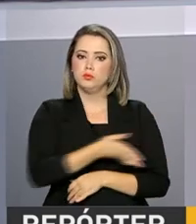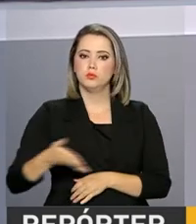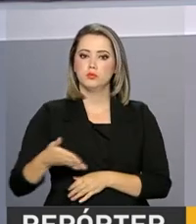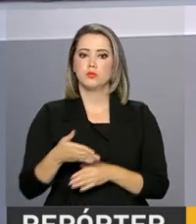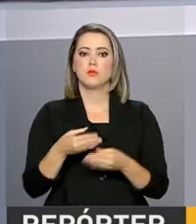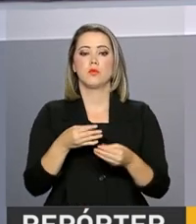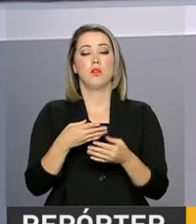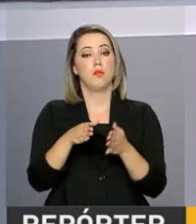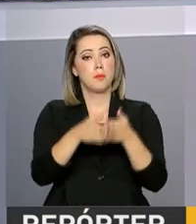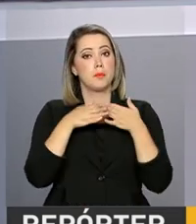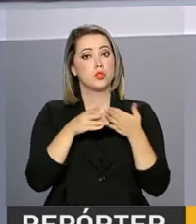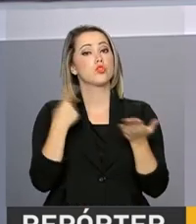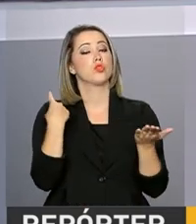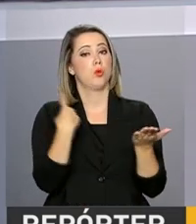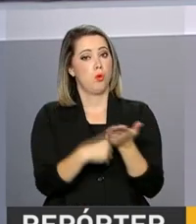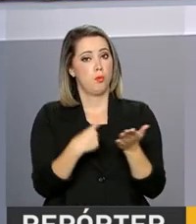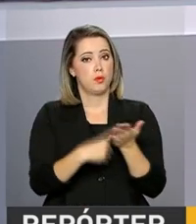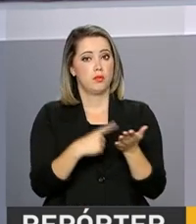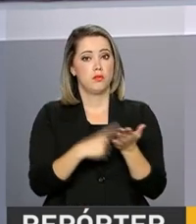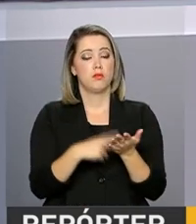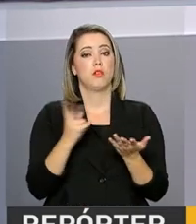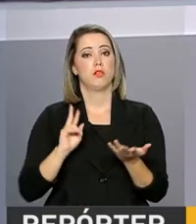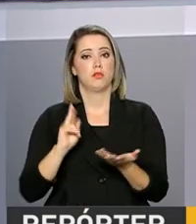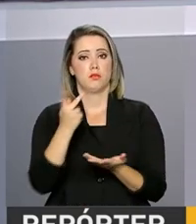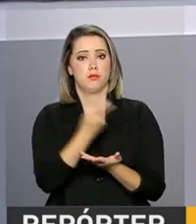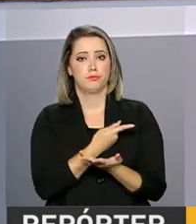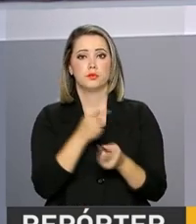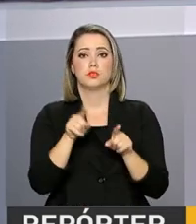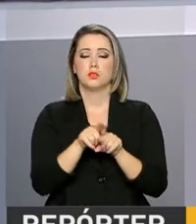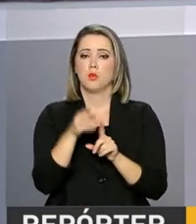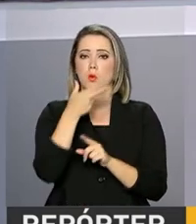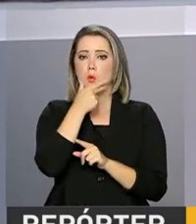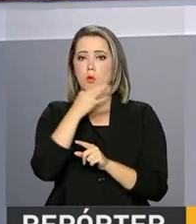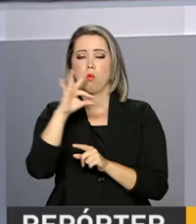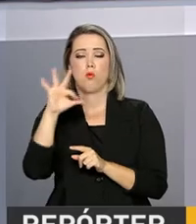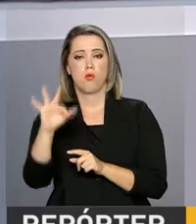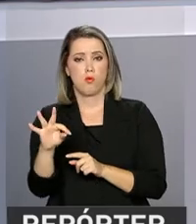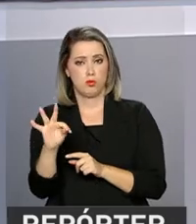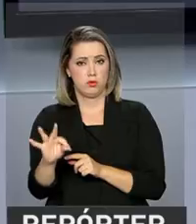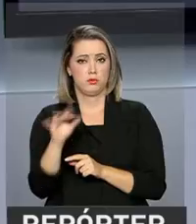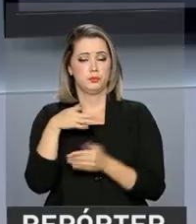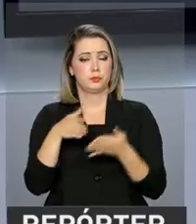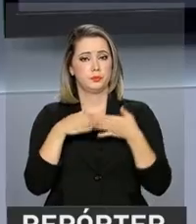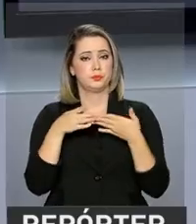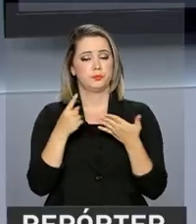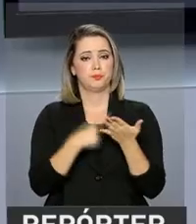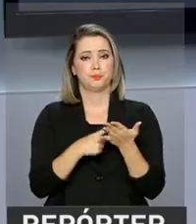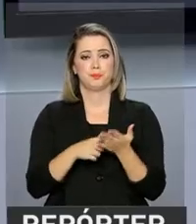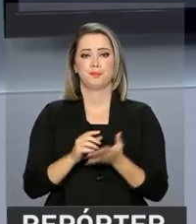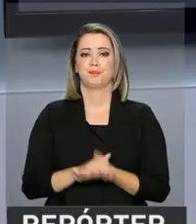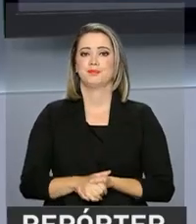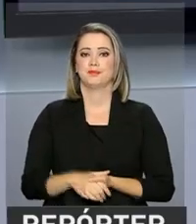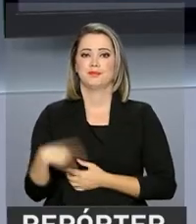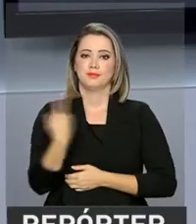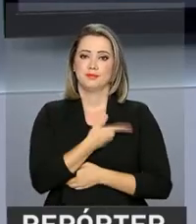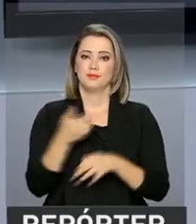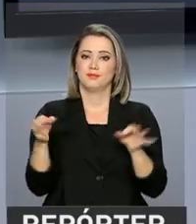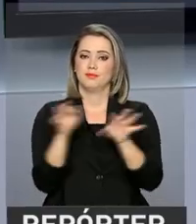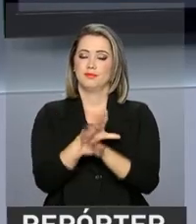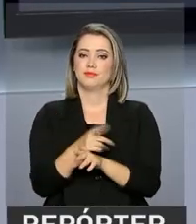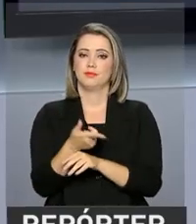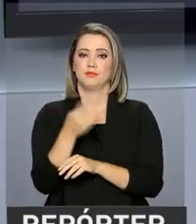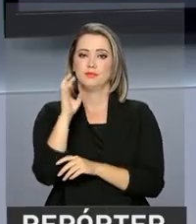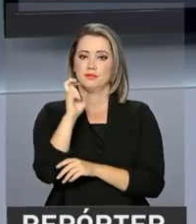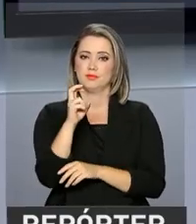encaminhar documentos que comprovem a condição que motiva essa solicitação. Esta edição termina por aqui. Nós